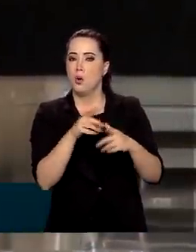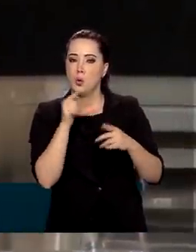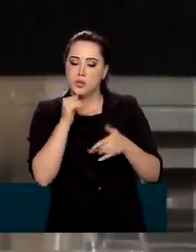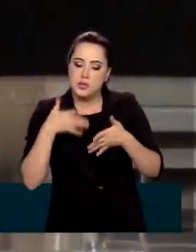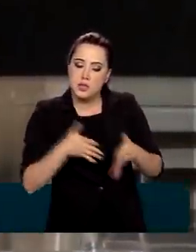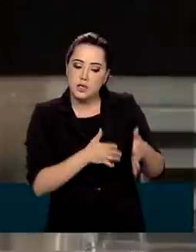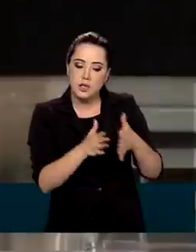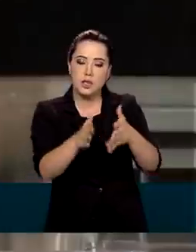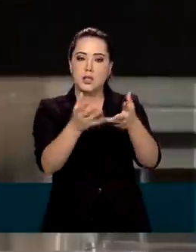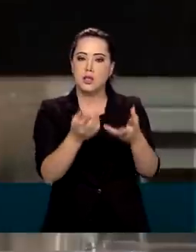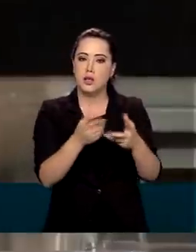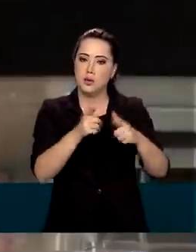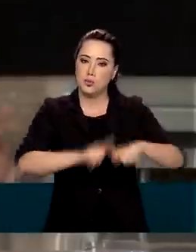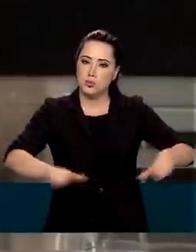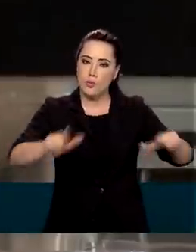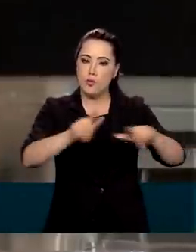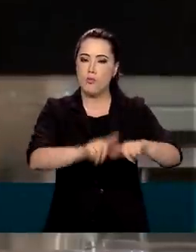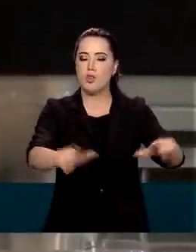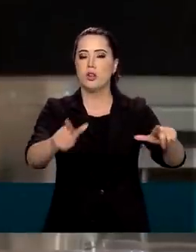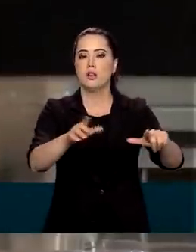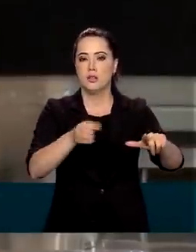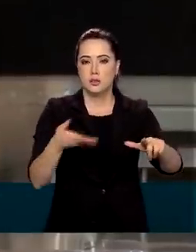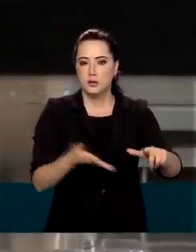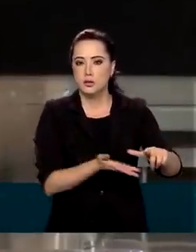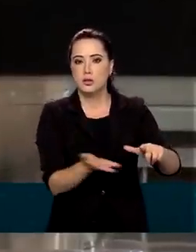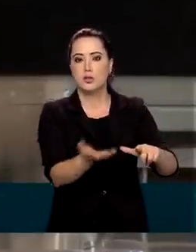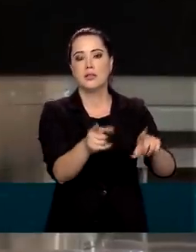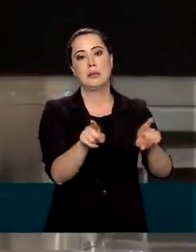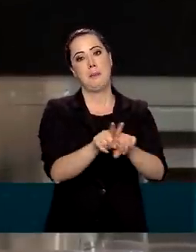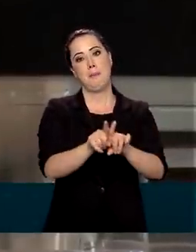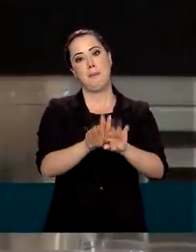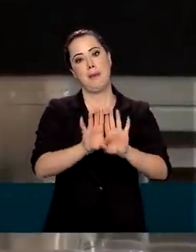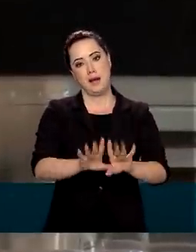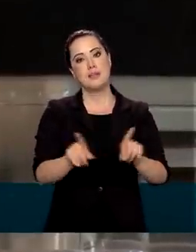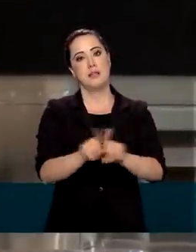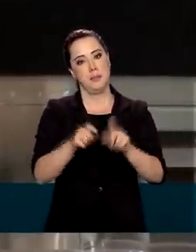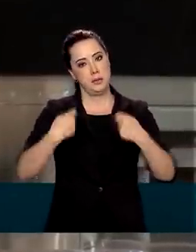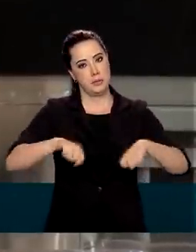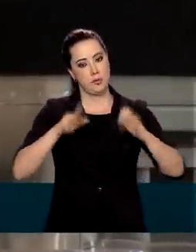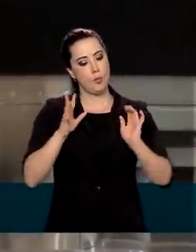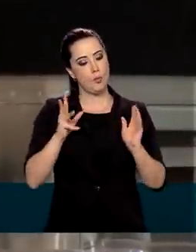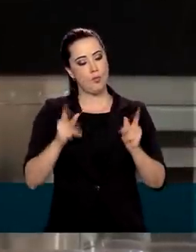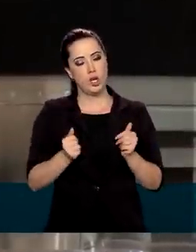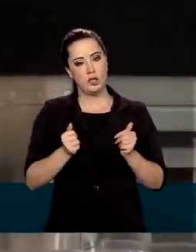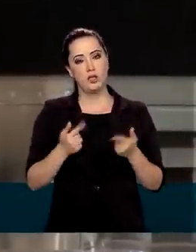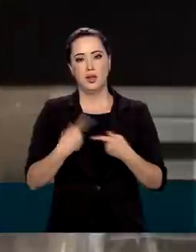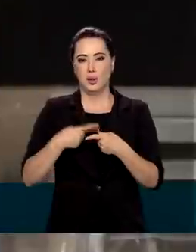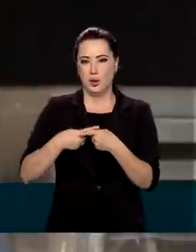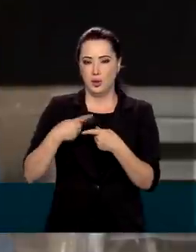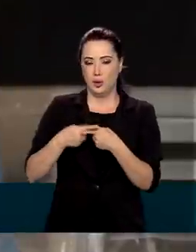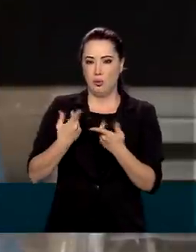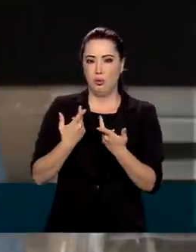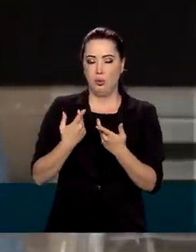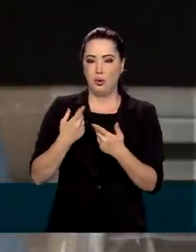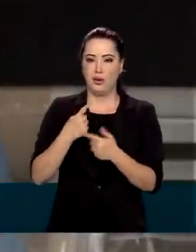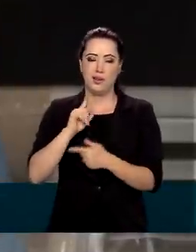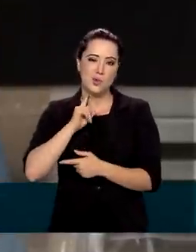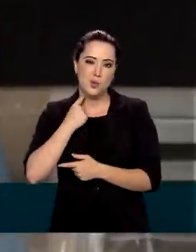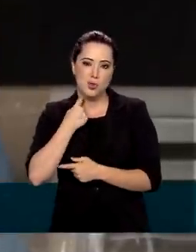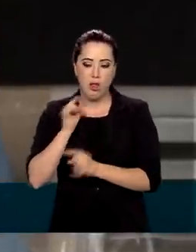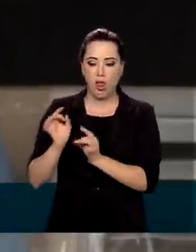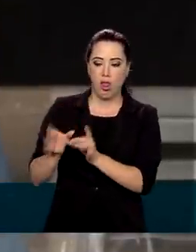preservar as ribanceiras, mas também tratar o esgoto das cidades que estão no perímetro desses rios. Esse esforço